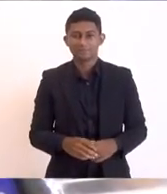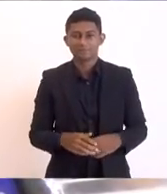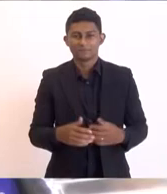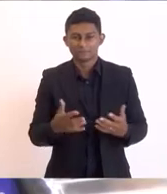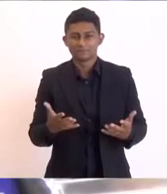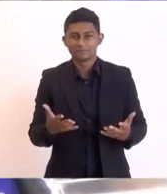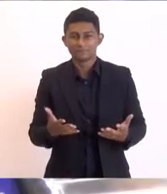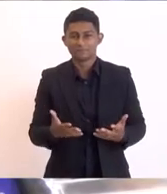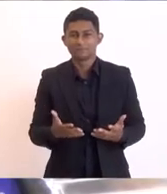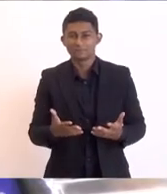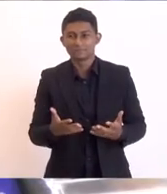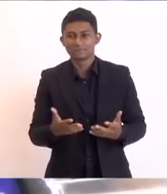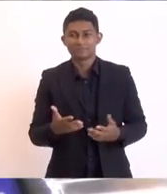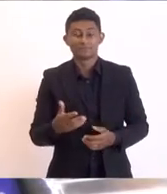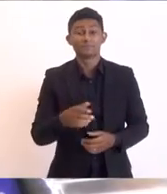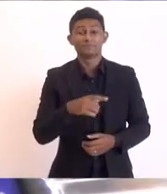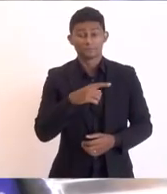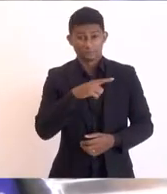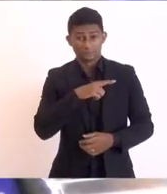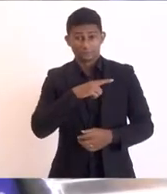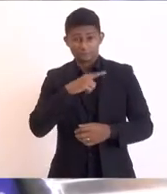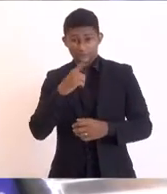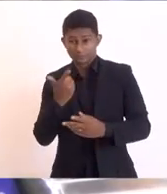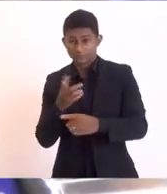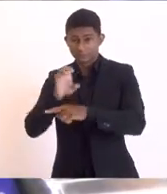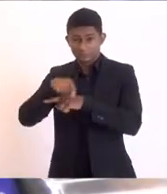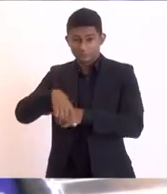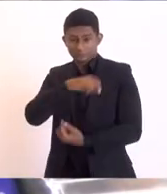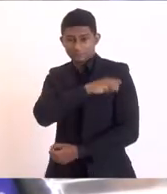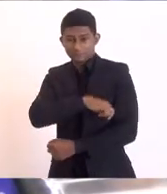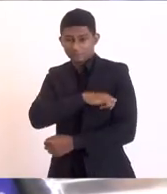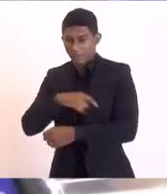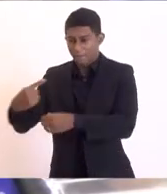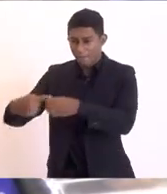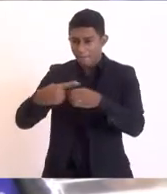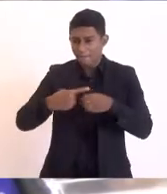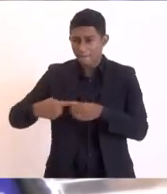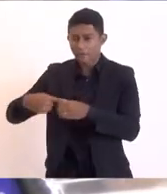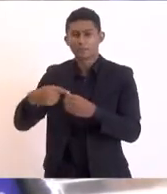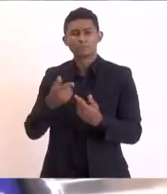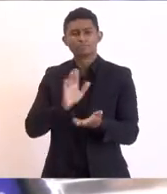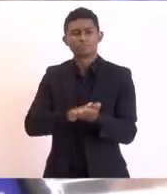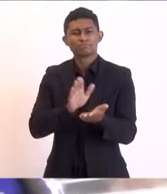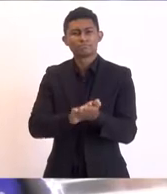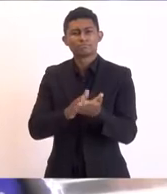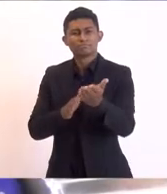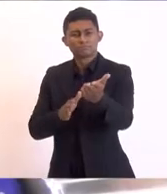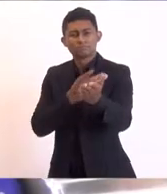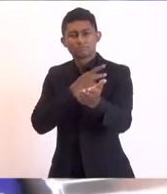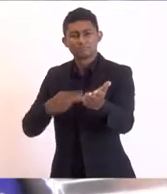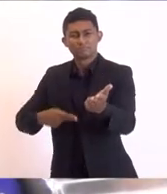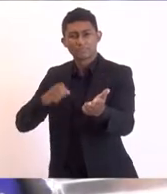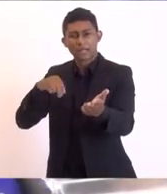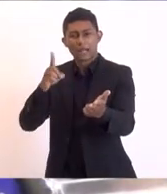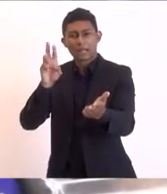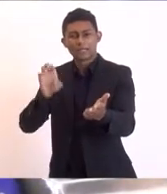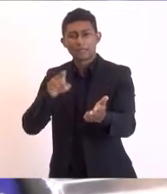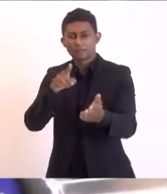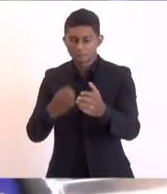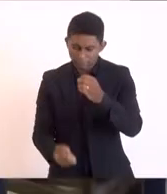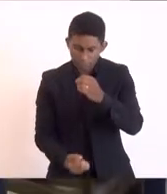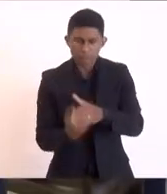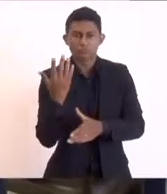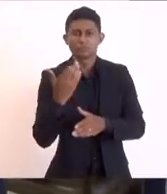potencial que o interior do estado do Rio de Janeiro tem então André eu quero aqui parabenizar você pela iniciativa da criação desse